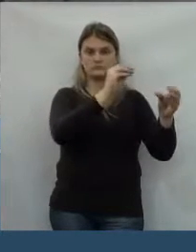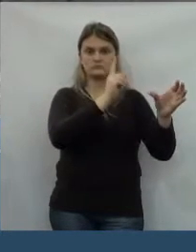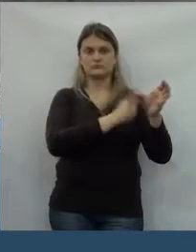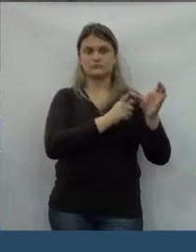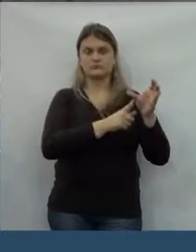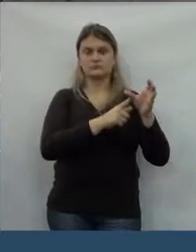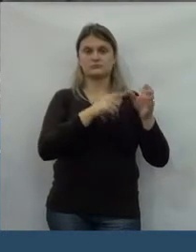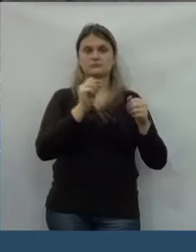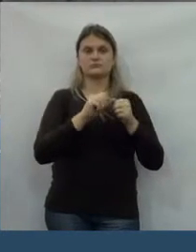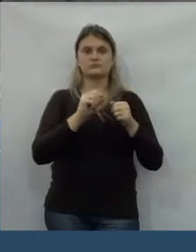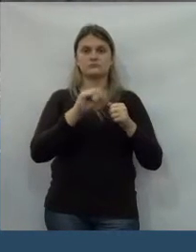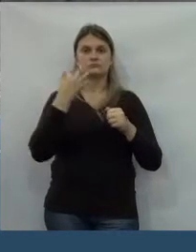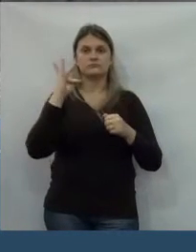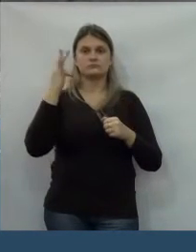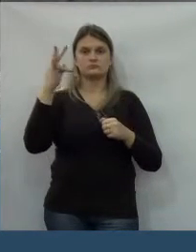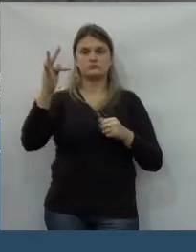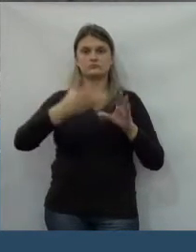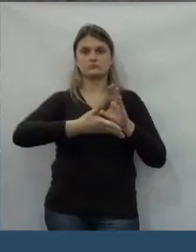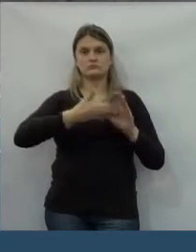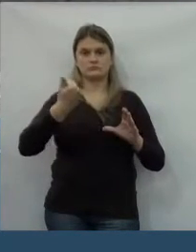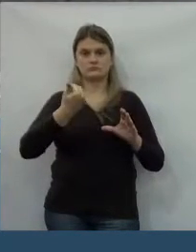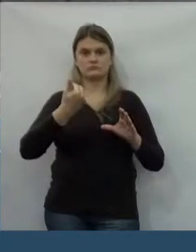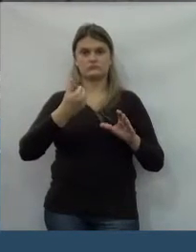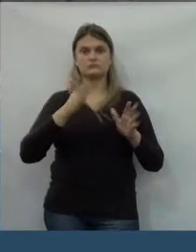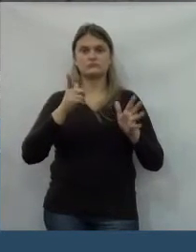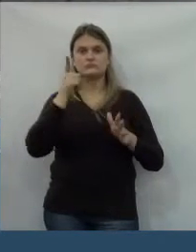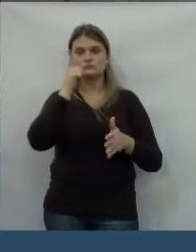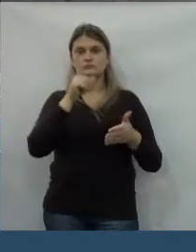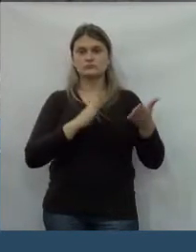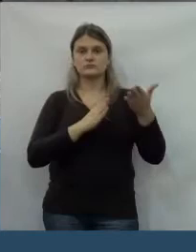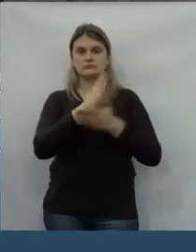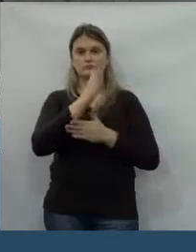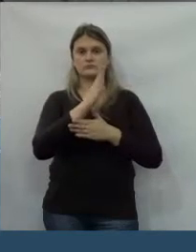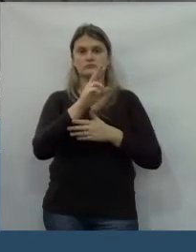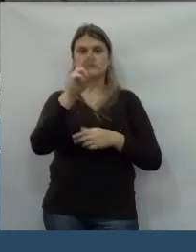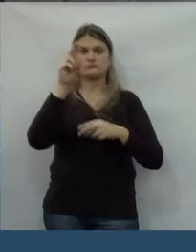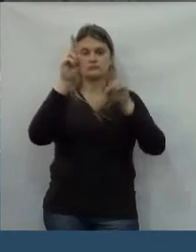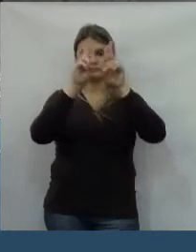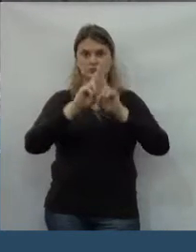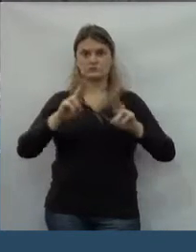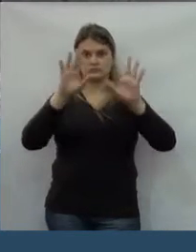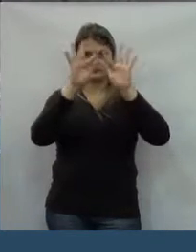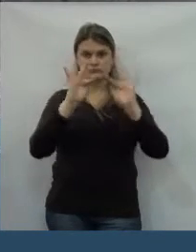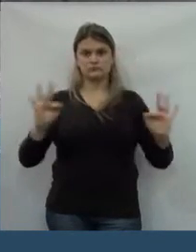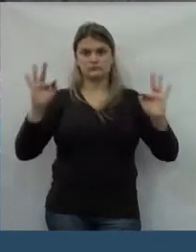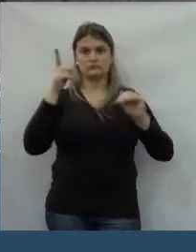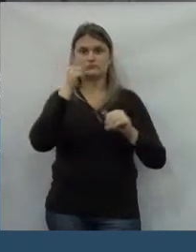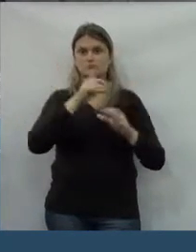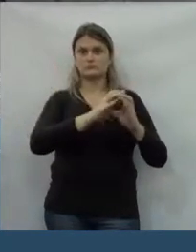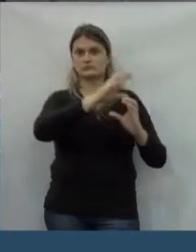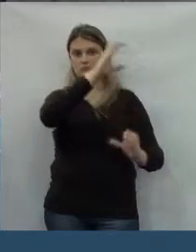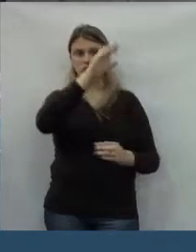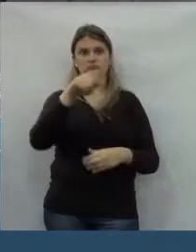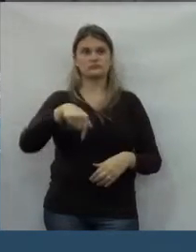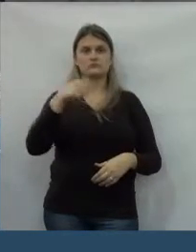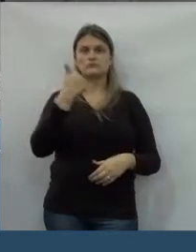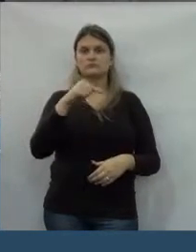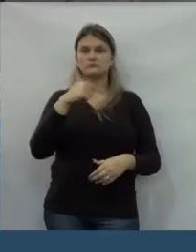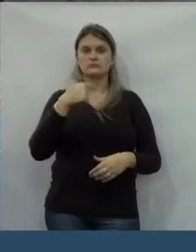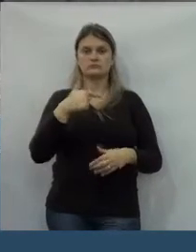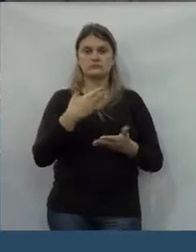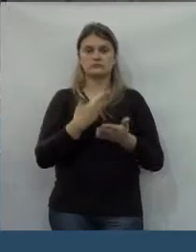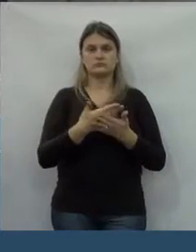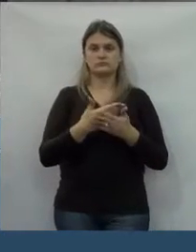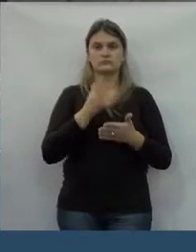fazer a faculdade fora. Ela passou na Universidade Federal de Santa Catarina, fez engenharia, e não tinha ainda o Nano Vitória.